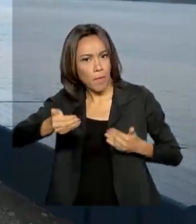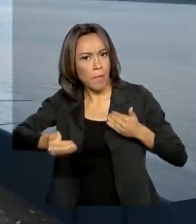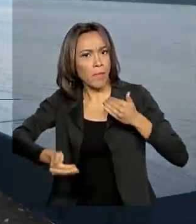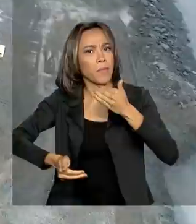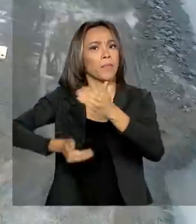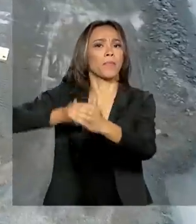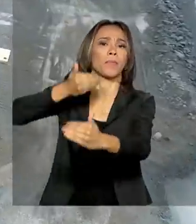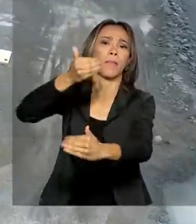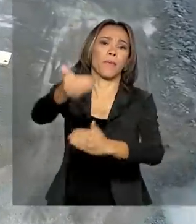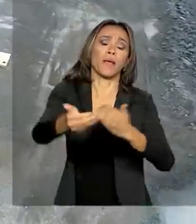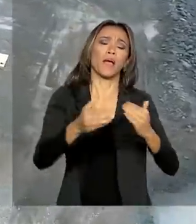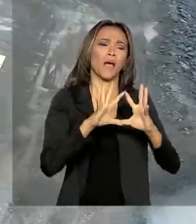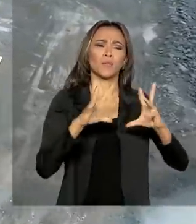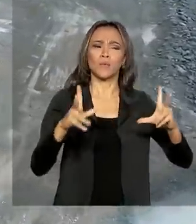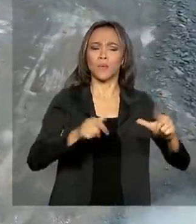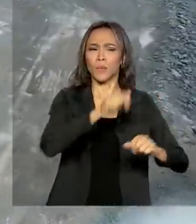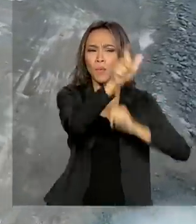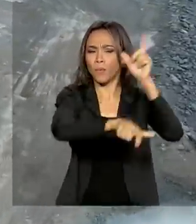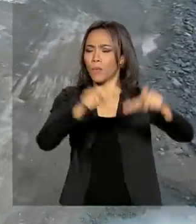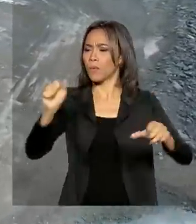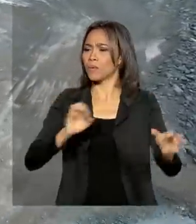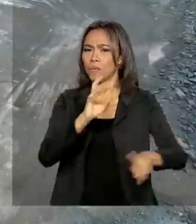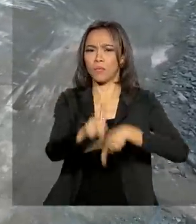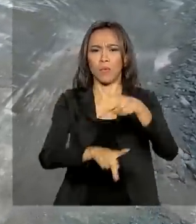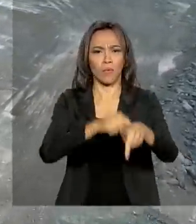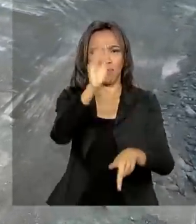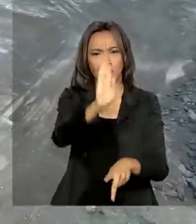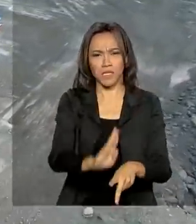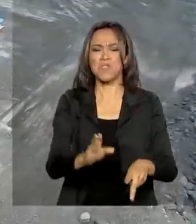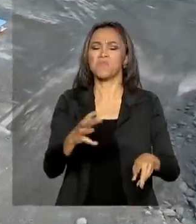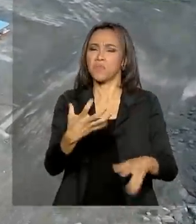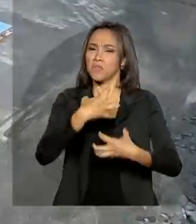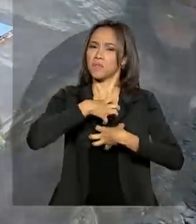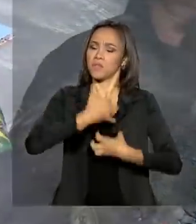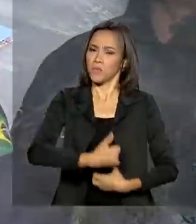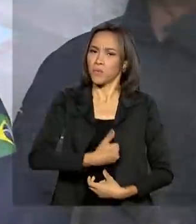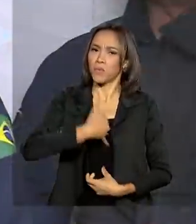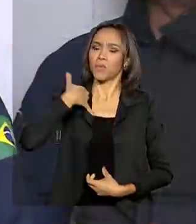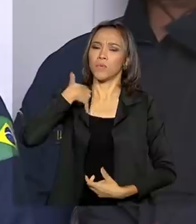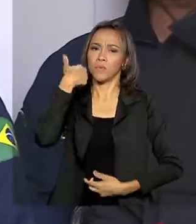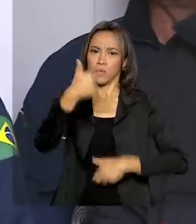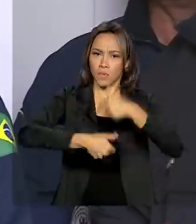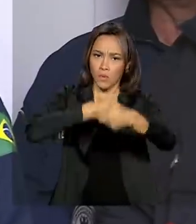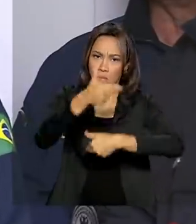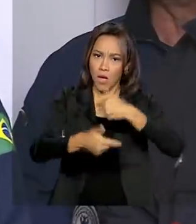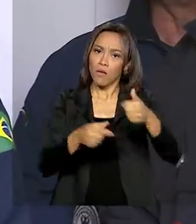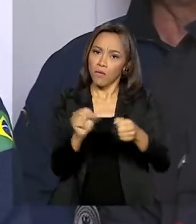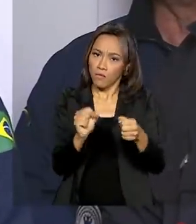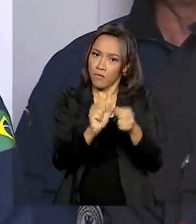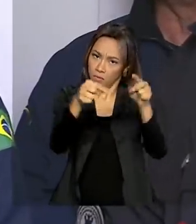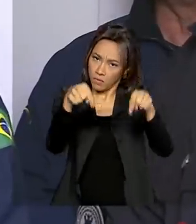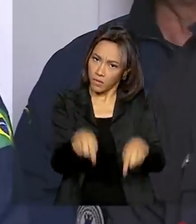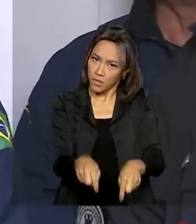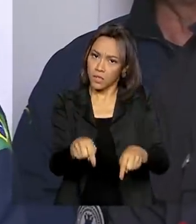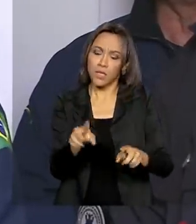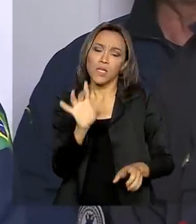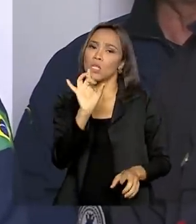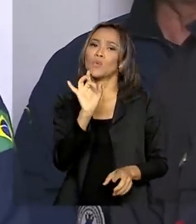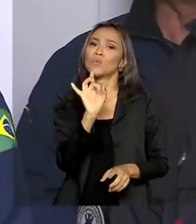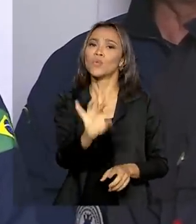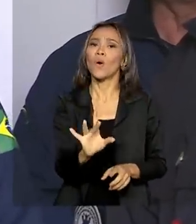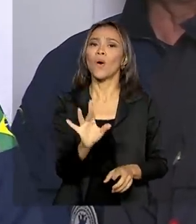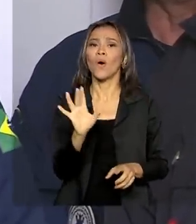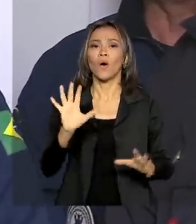brasileiros e os brasileiros podem ficar extremamente orgulhosos do trabalho que é desenvolvido aqui, não só pelos